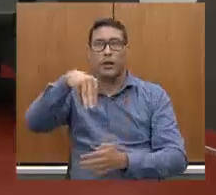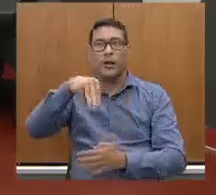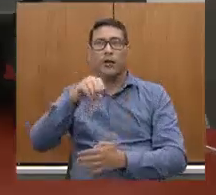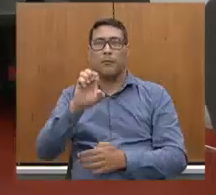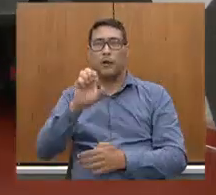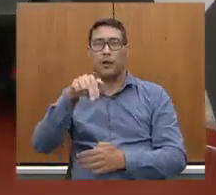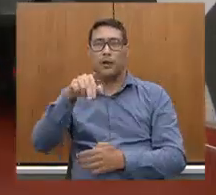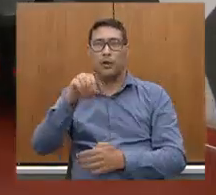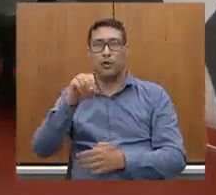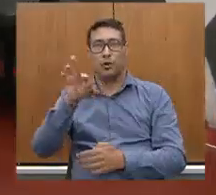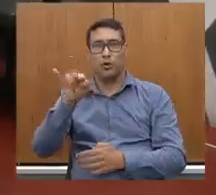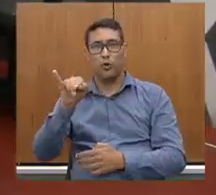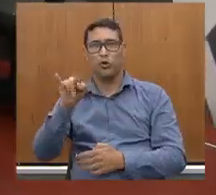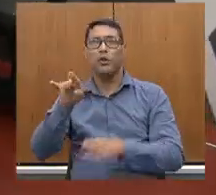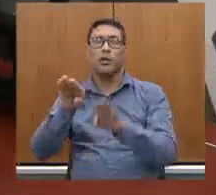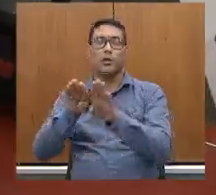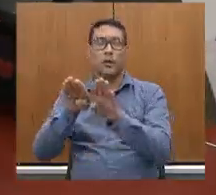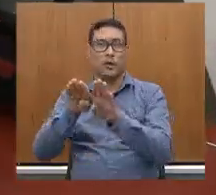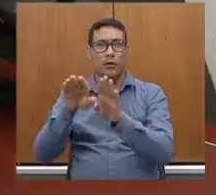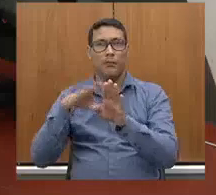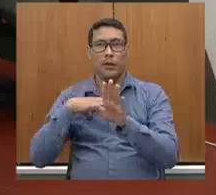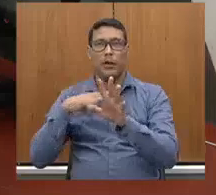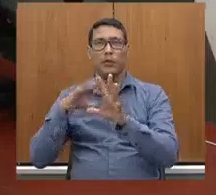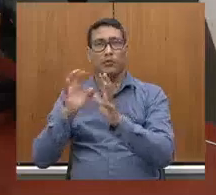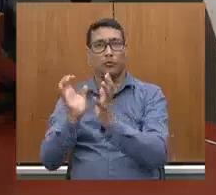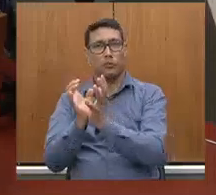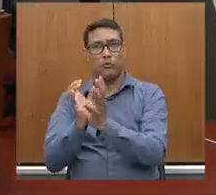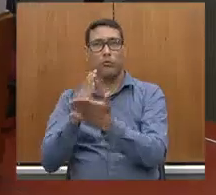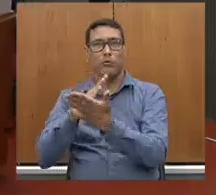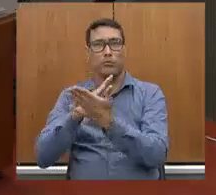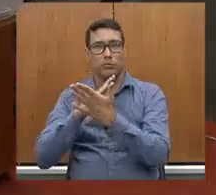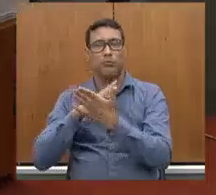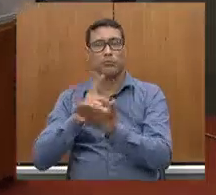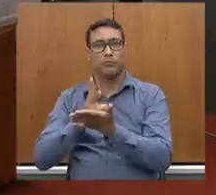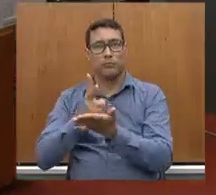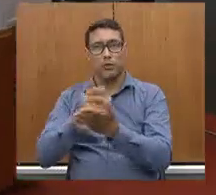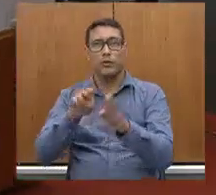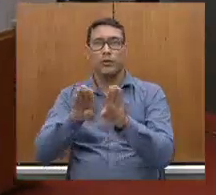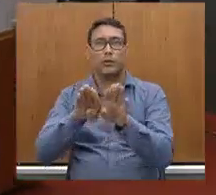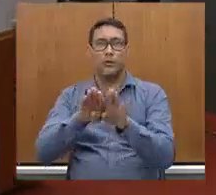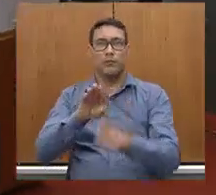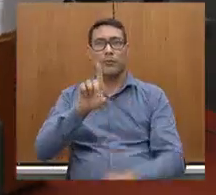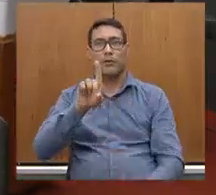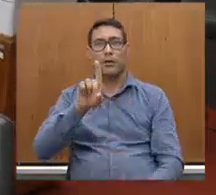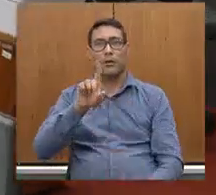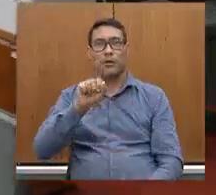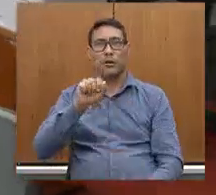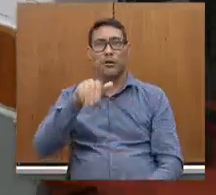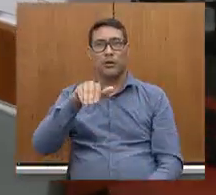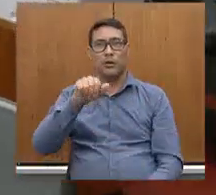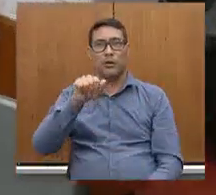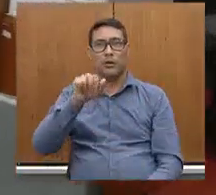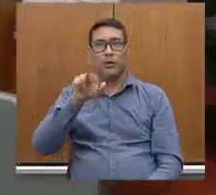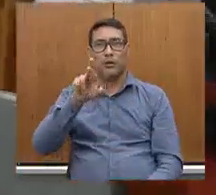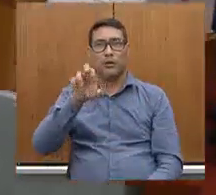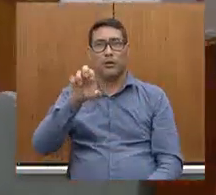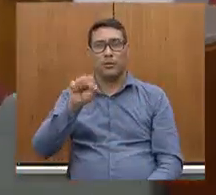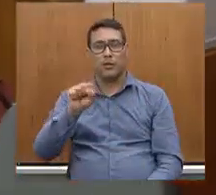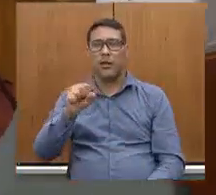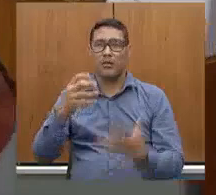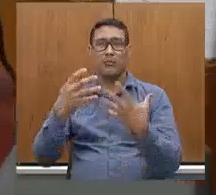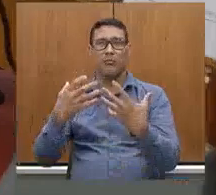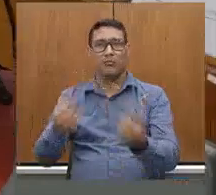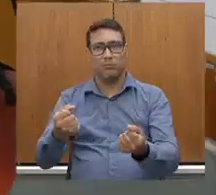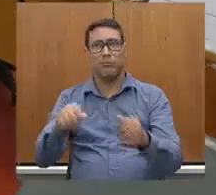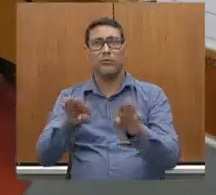colaboradores permanentemente, e Damares Félix, também, abraçou as ferrovias